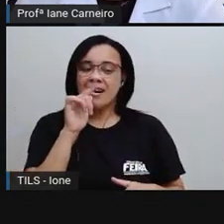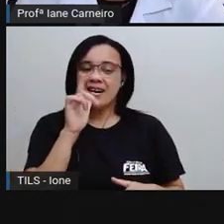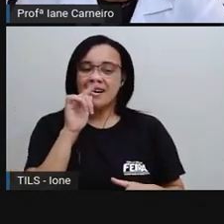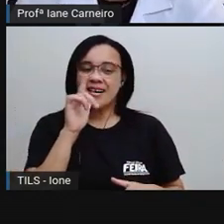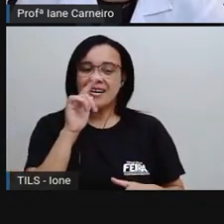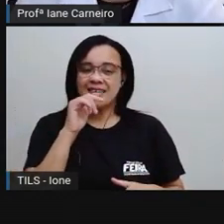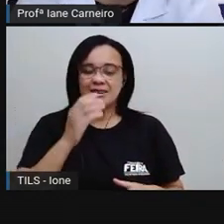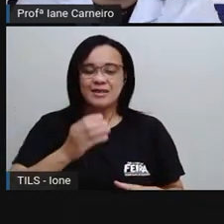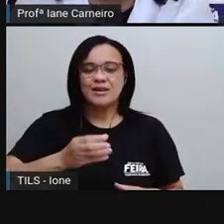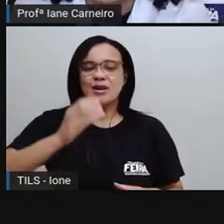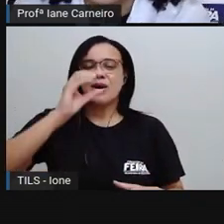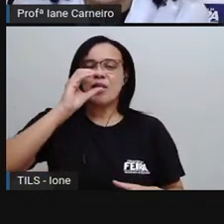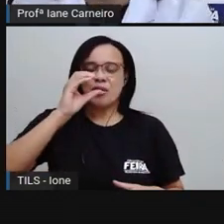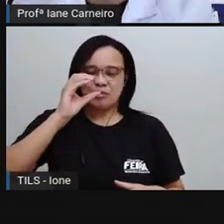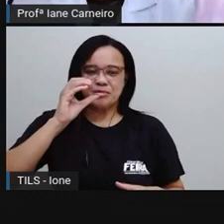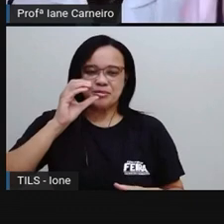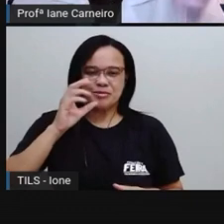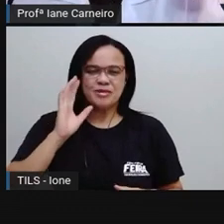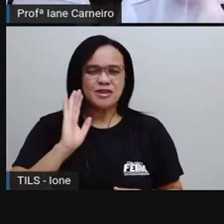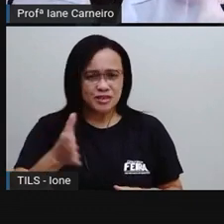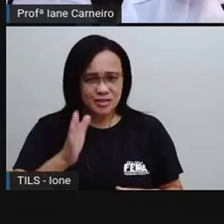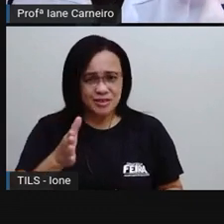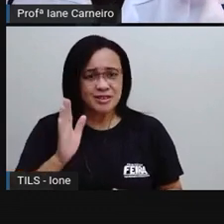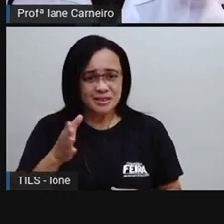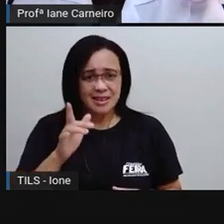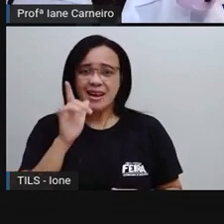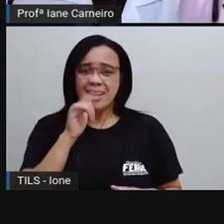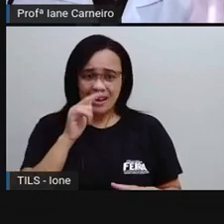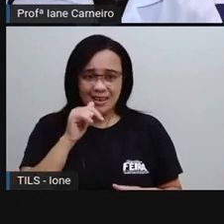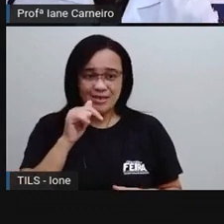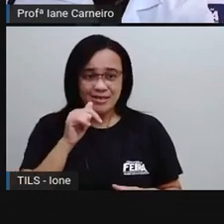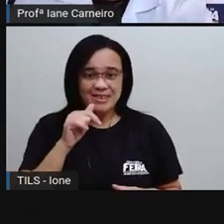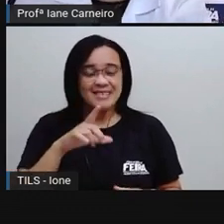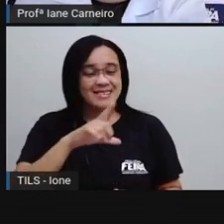Bastante água. Vocês já beberam água de vocês? A minha está aqui, ó.